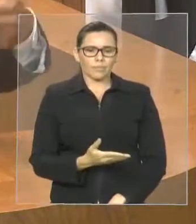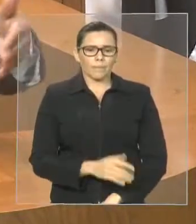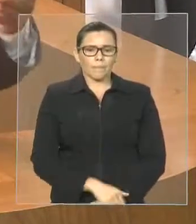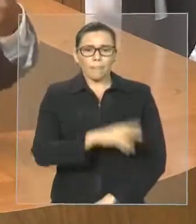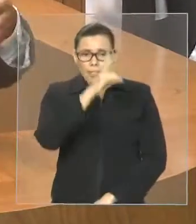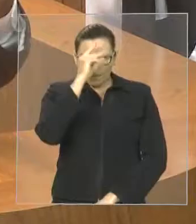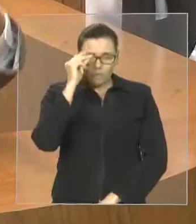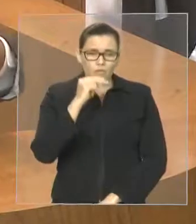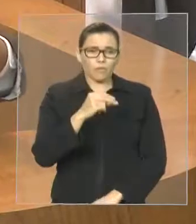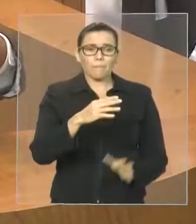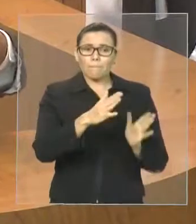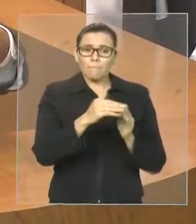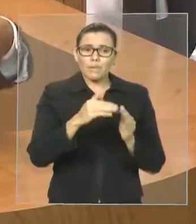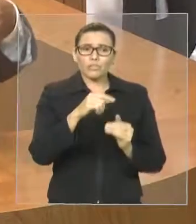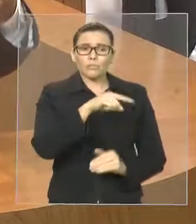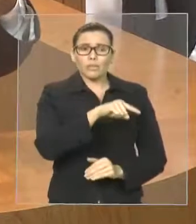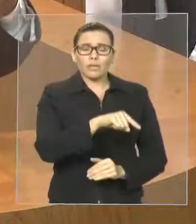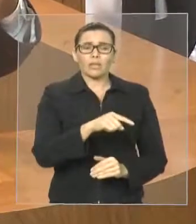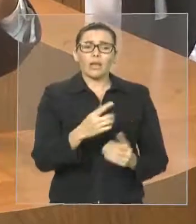Nós não temos competência